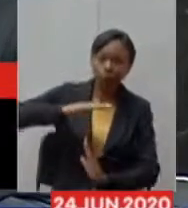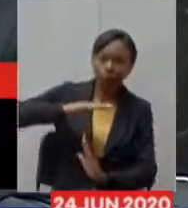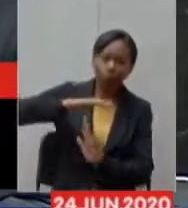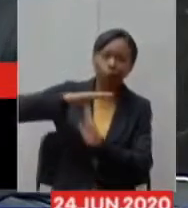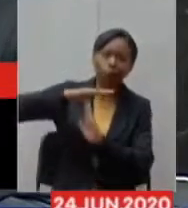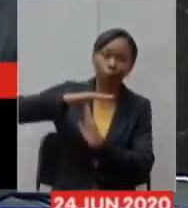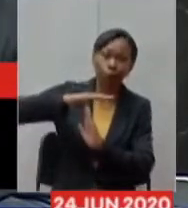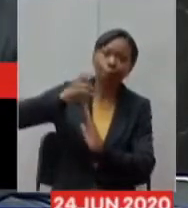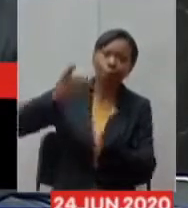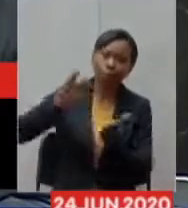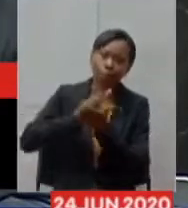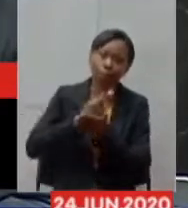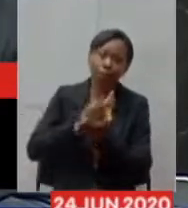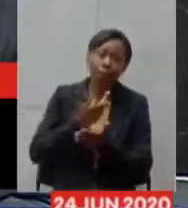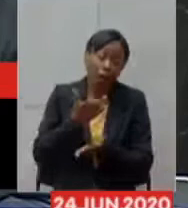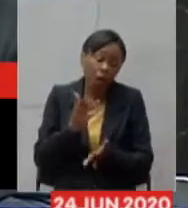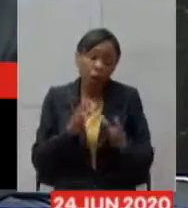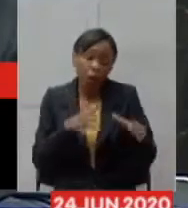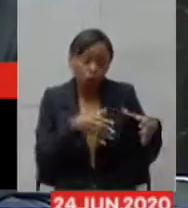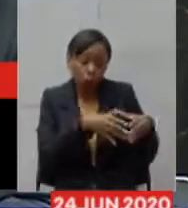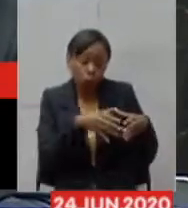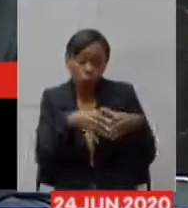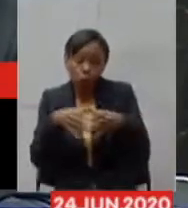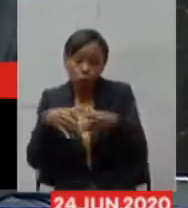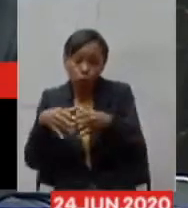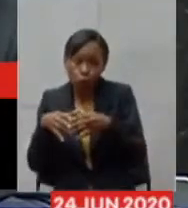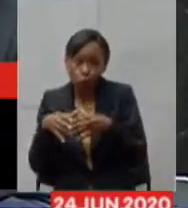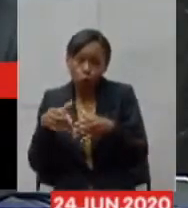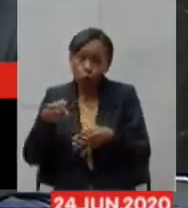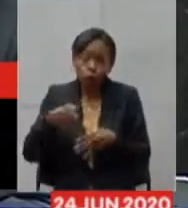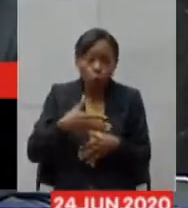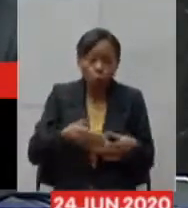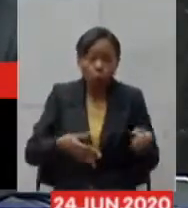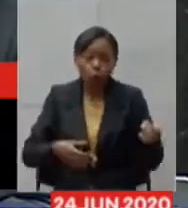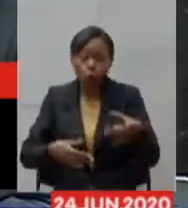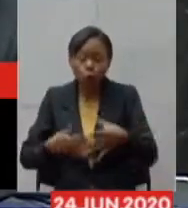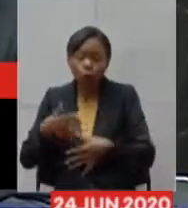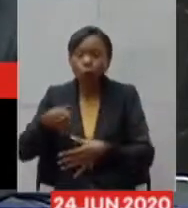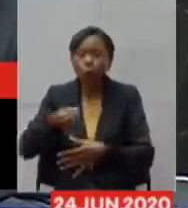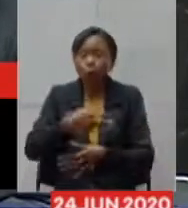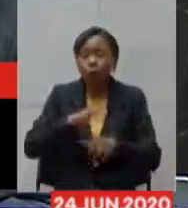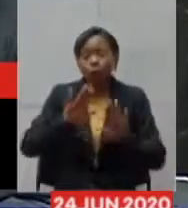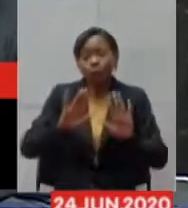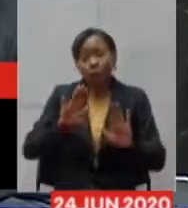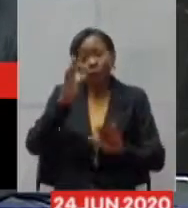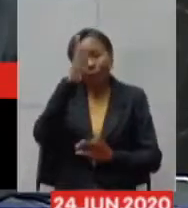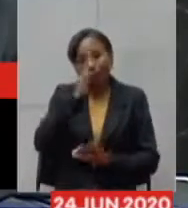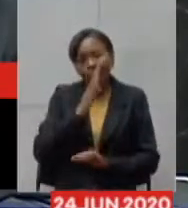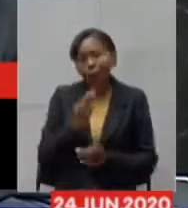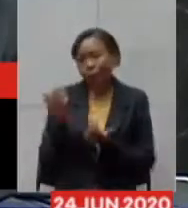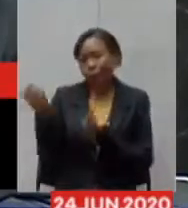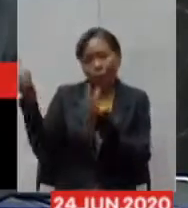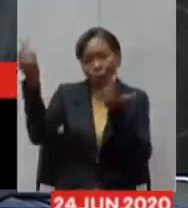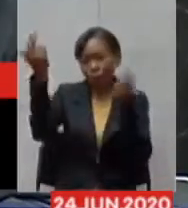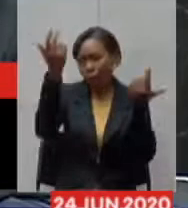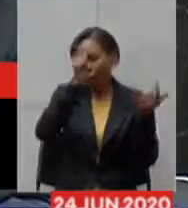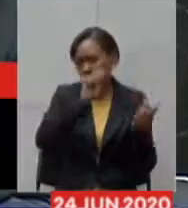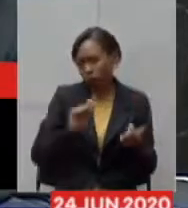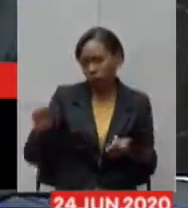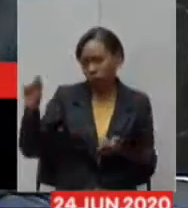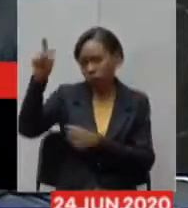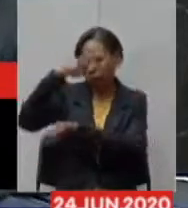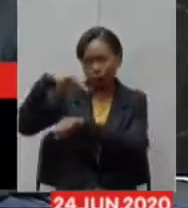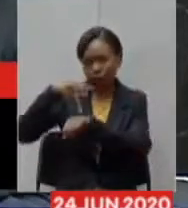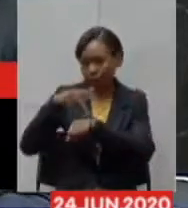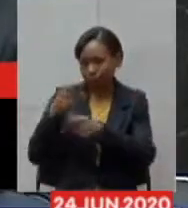gente tem visto em todos os países do mundo então não dá para nós entendermos que o Brasil será diferente que Minas Gerais será diferente e